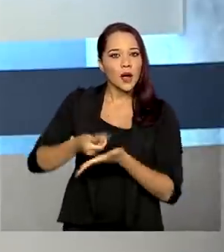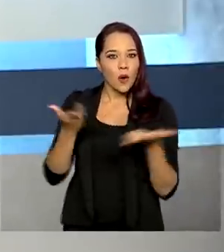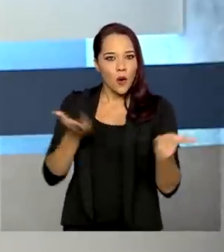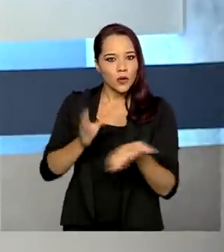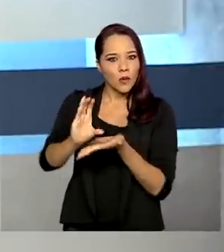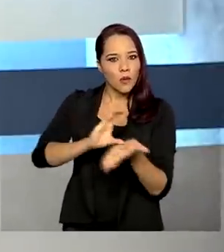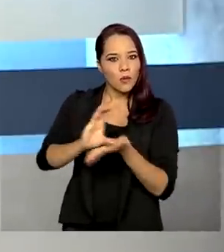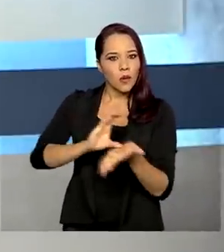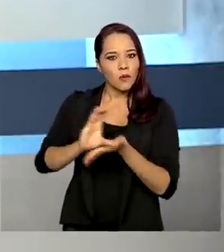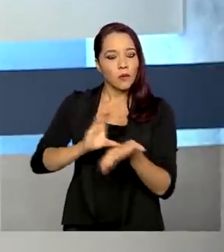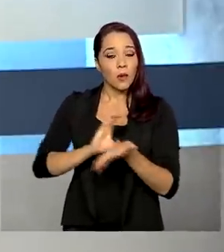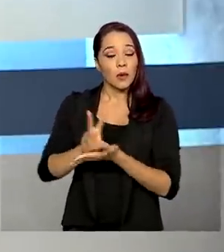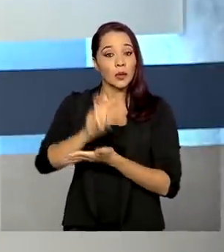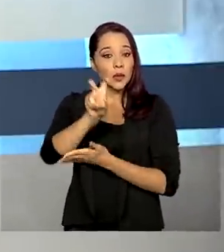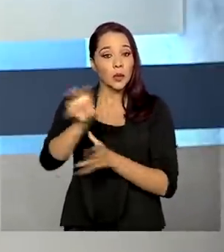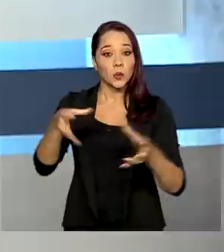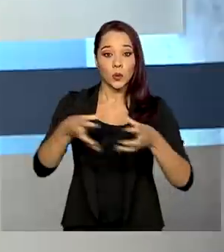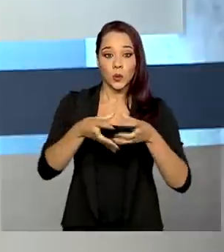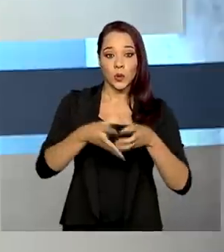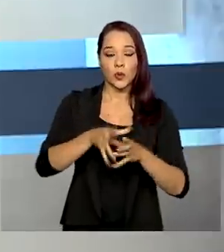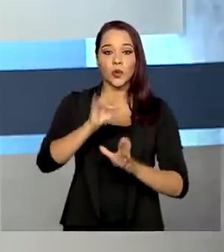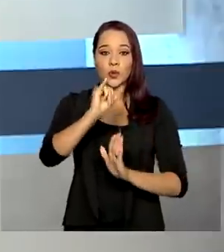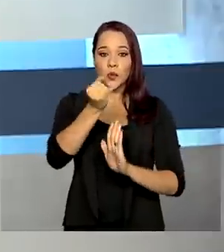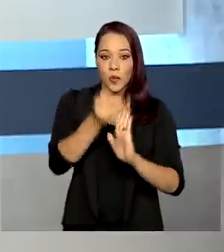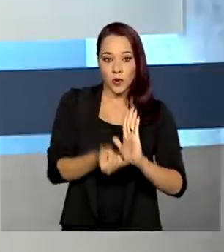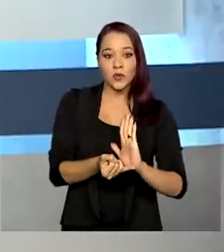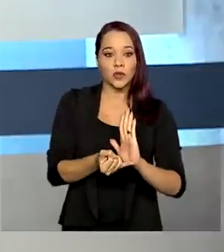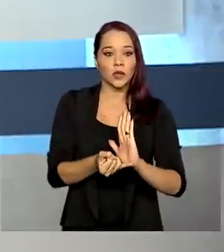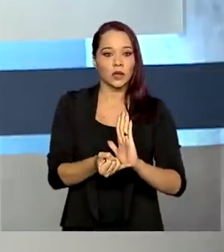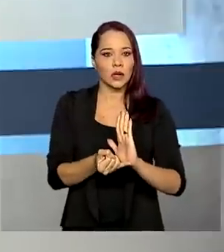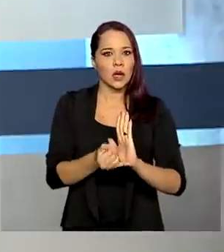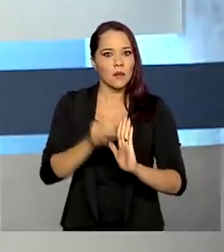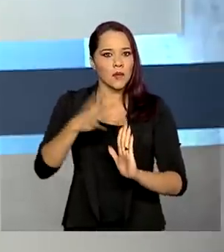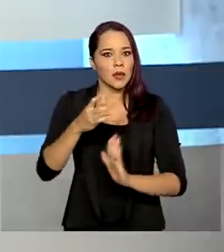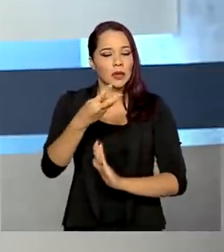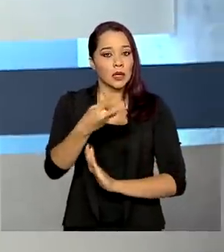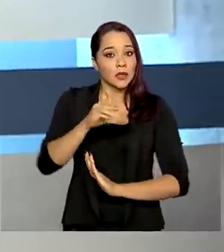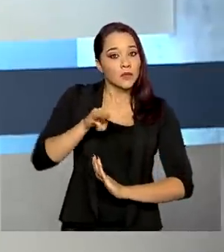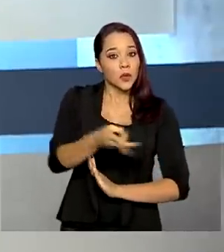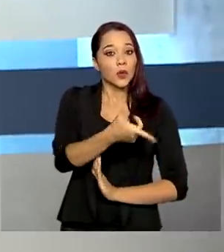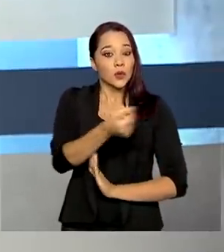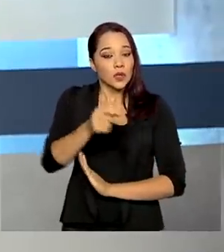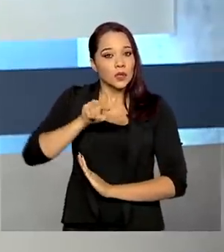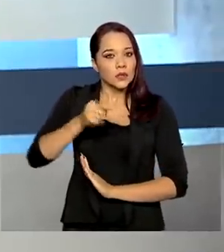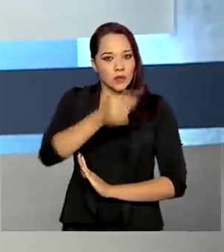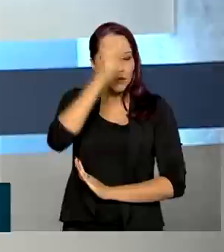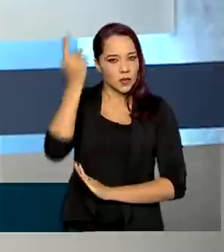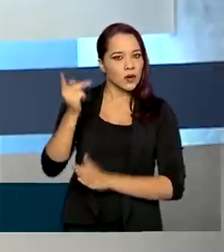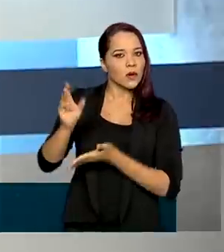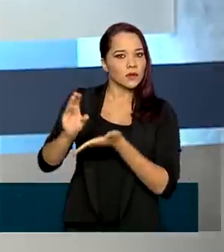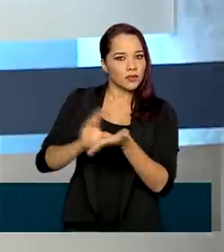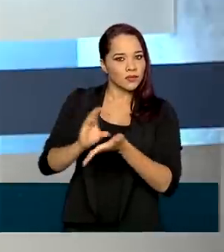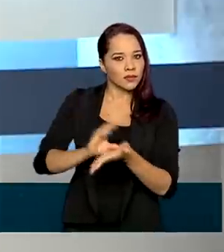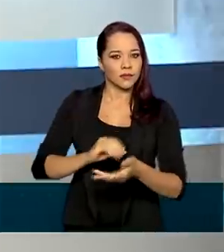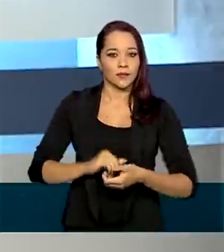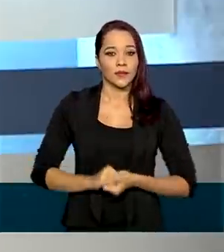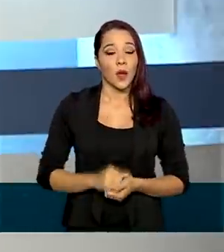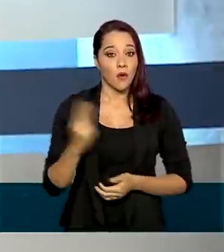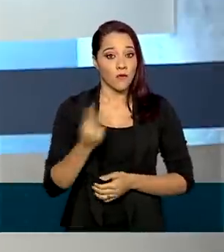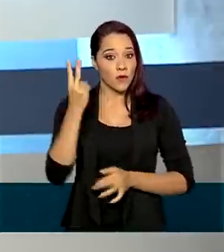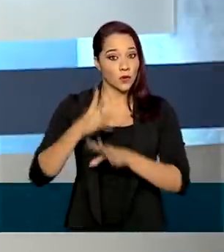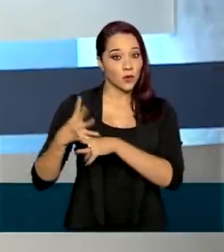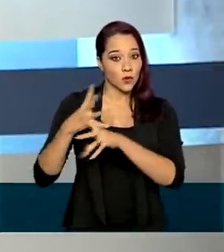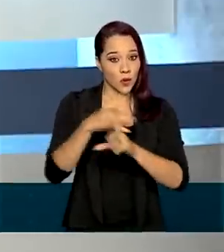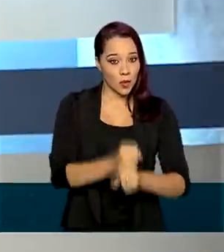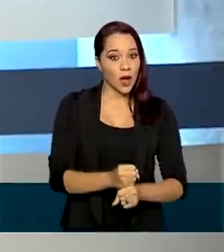as restituições do quinto lote do imposto de renda a quase 3 milhões e 200 mil contribuintes. O valor total